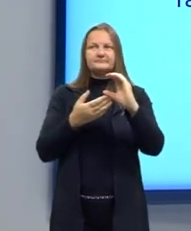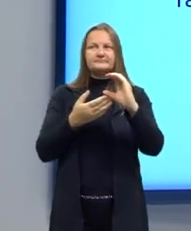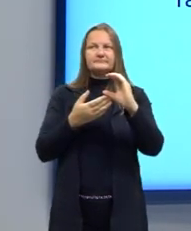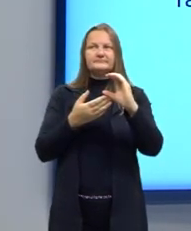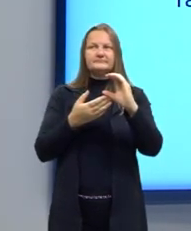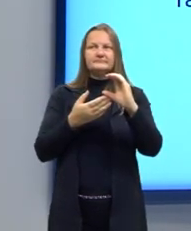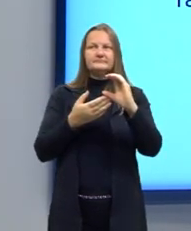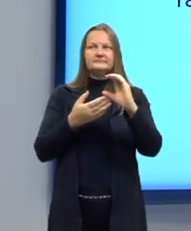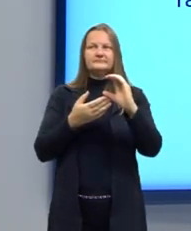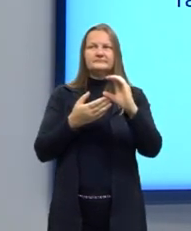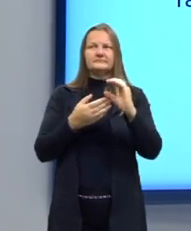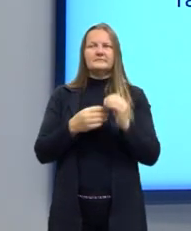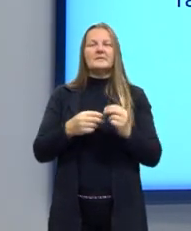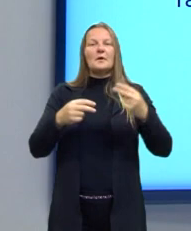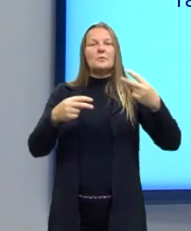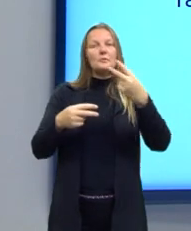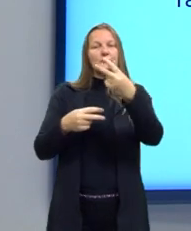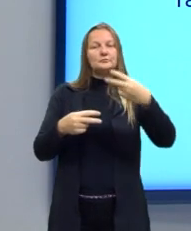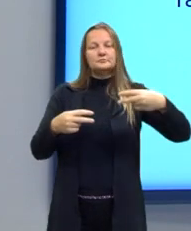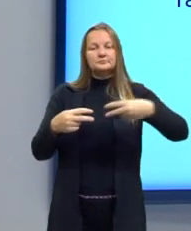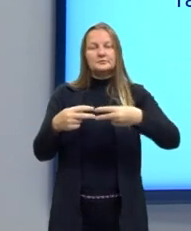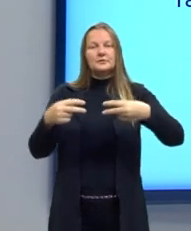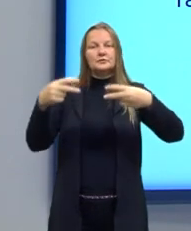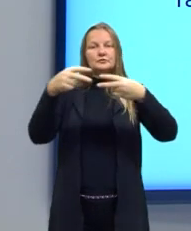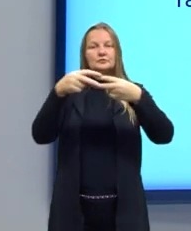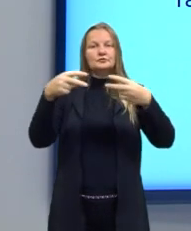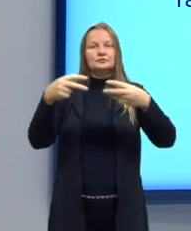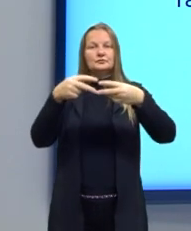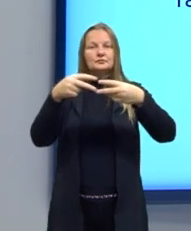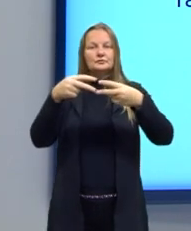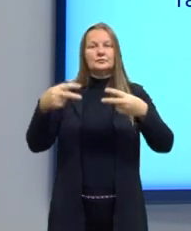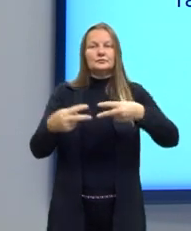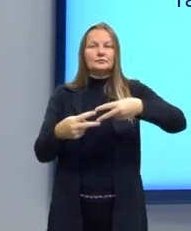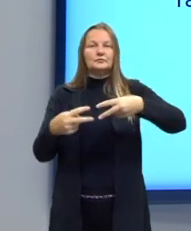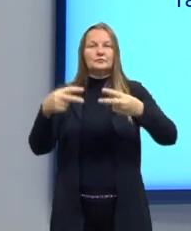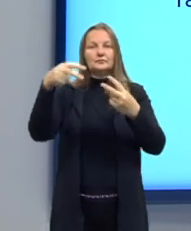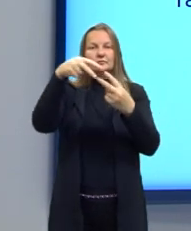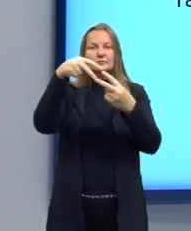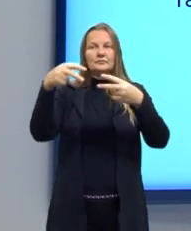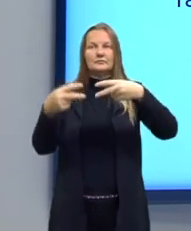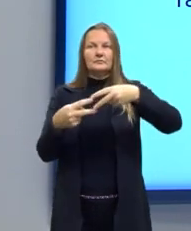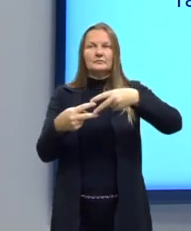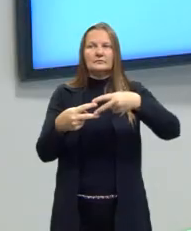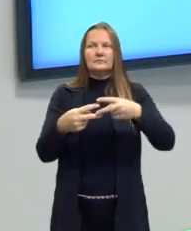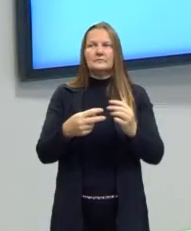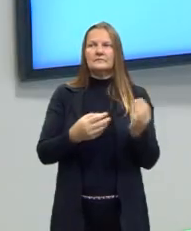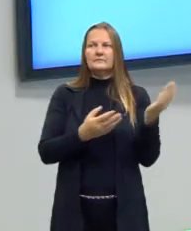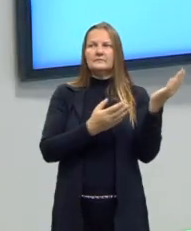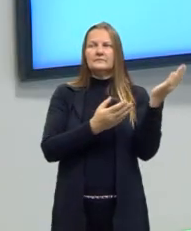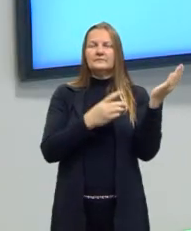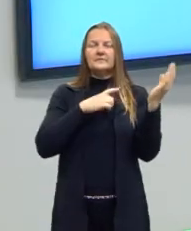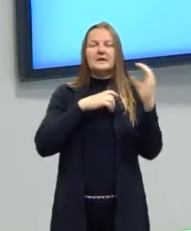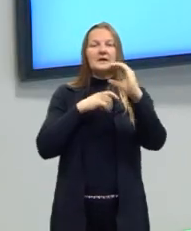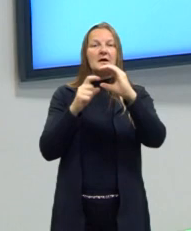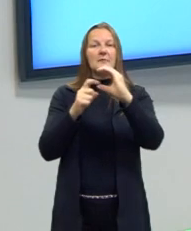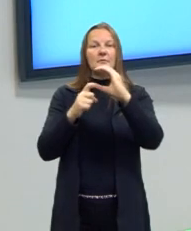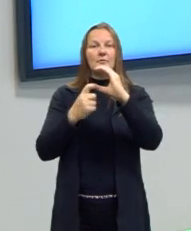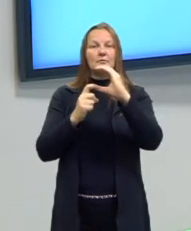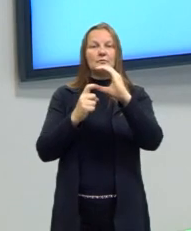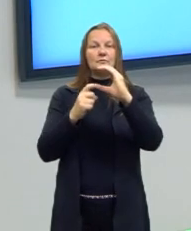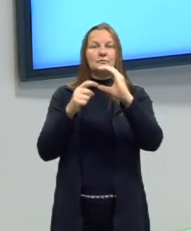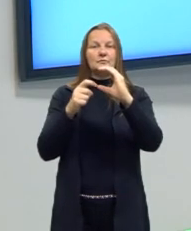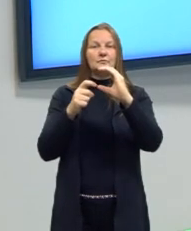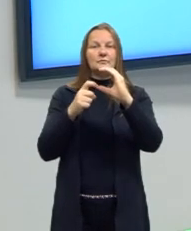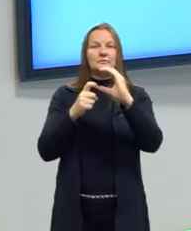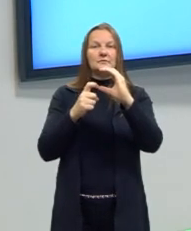carbonila. Então, o grupo funcional dela é a presença de uma carbonila. E ao invés de ter outro carbono ligado a esse C da